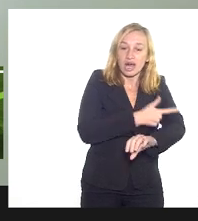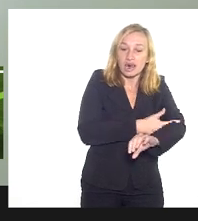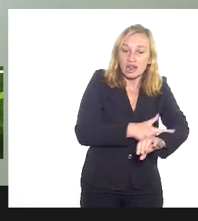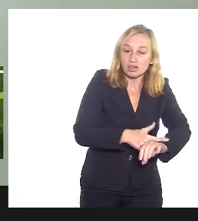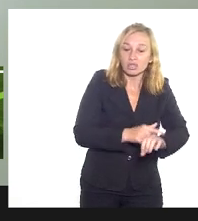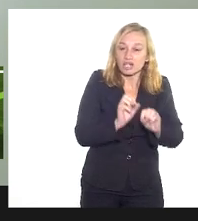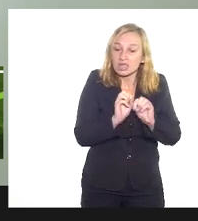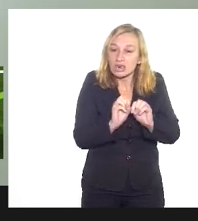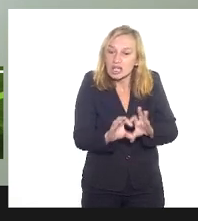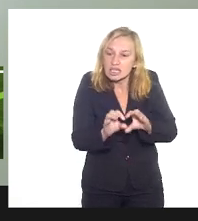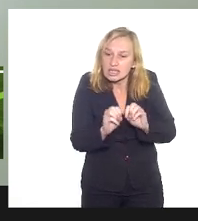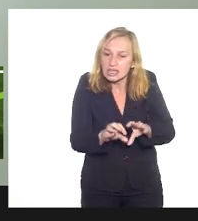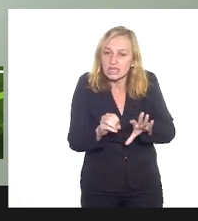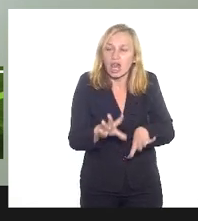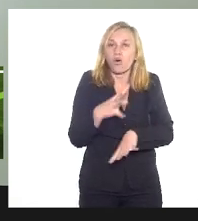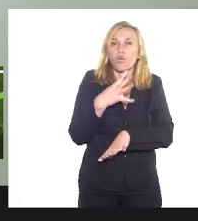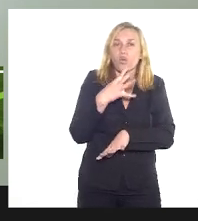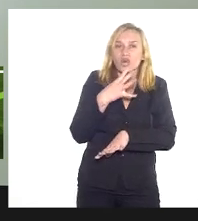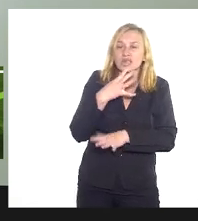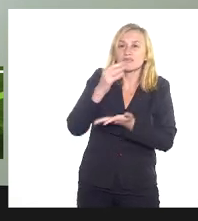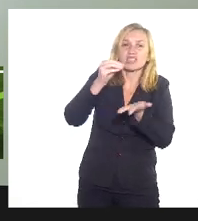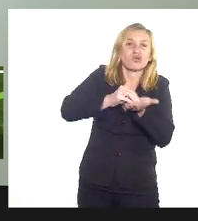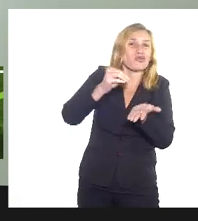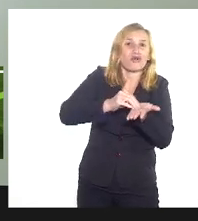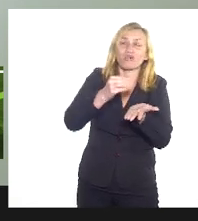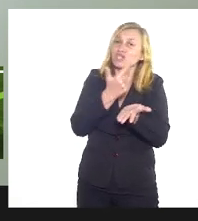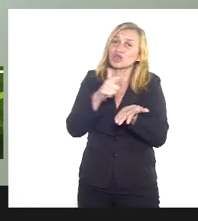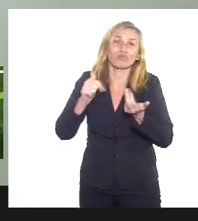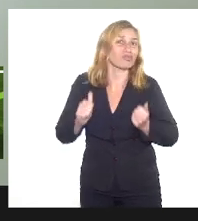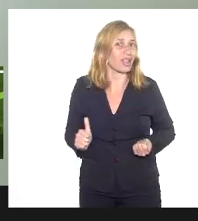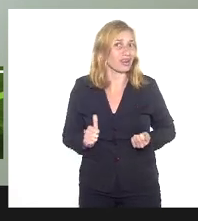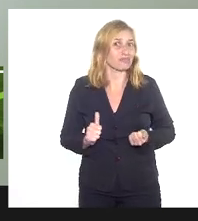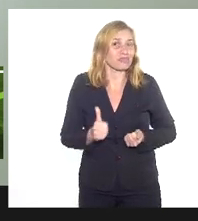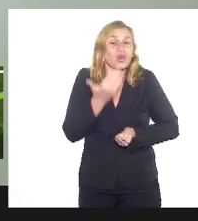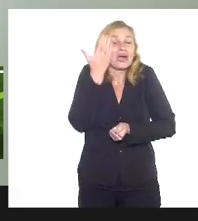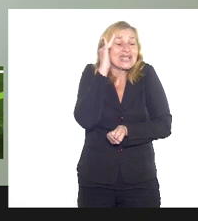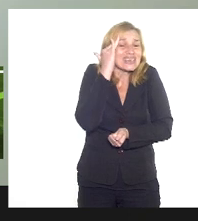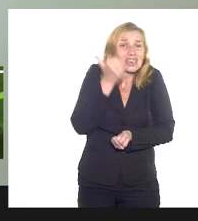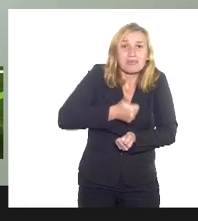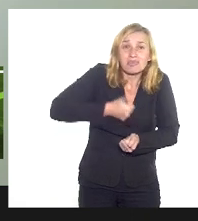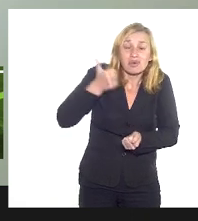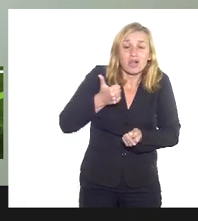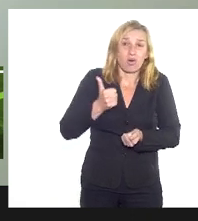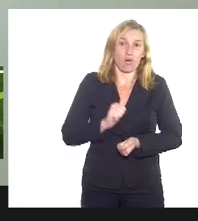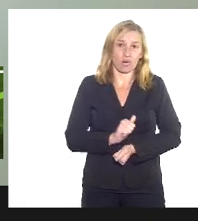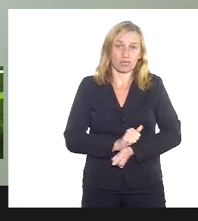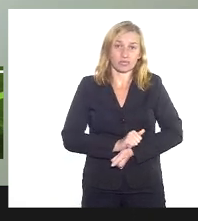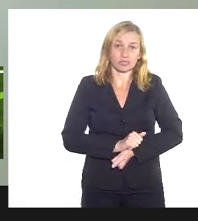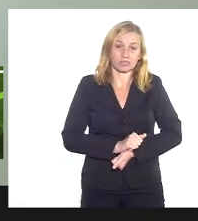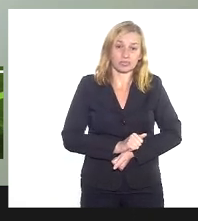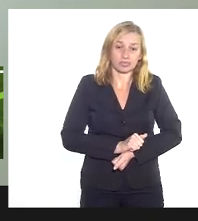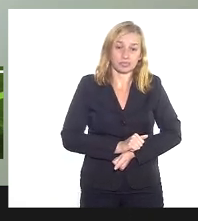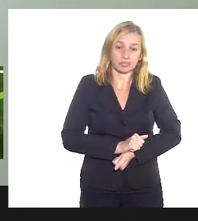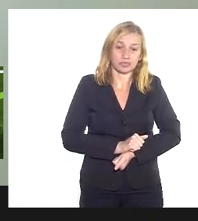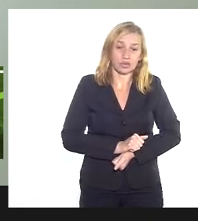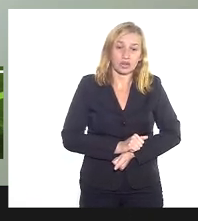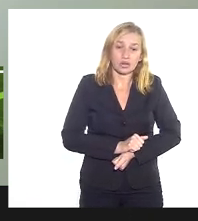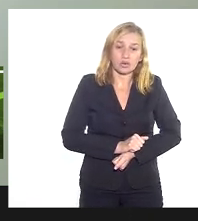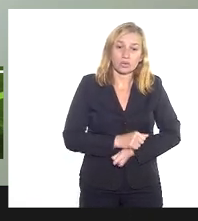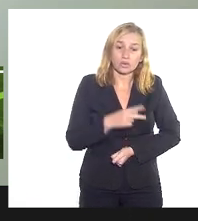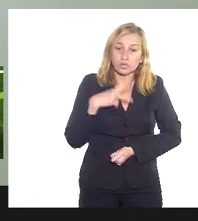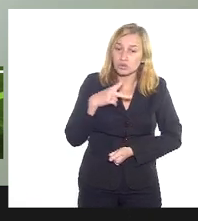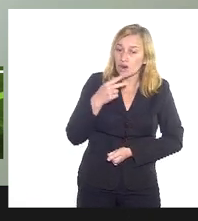conhecimento é que leva a esse desrespeito, a falta do entendimento, da compreensão, quando ela traz,